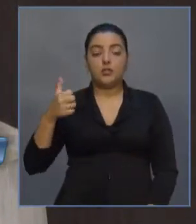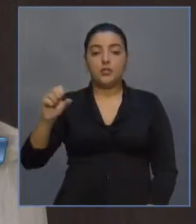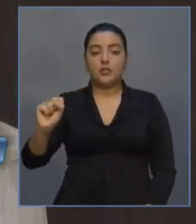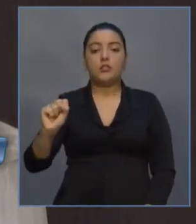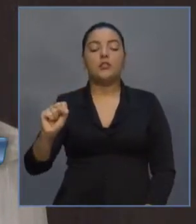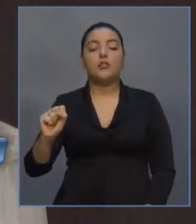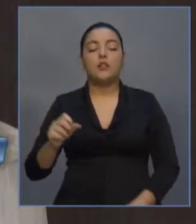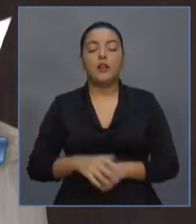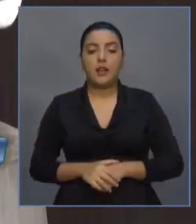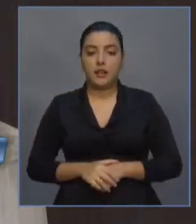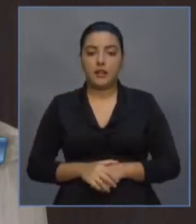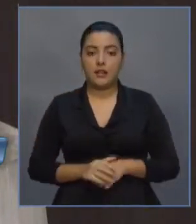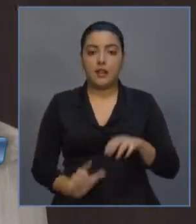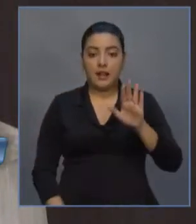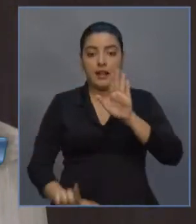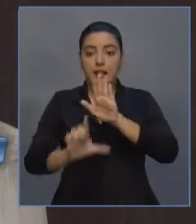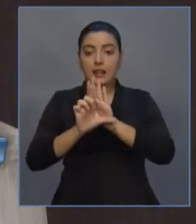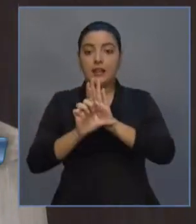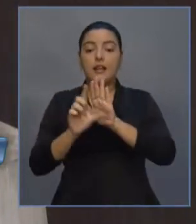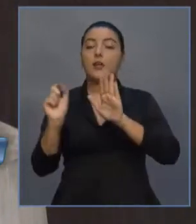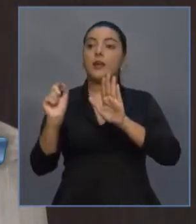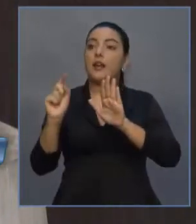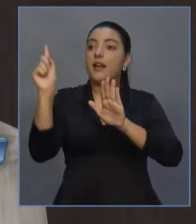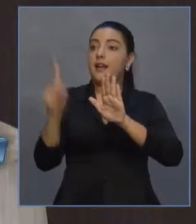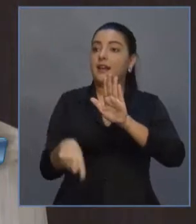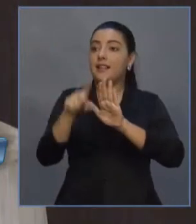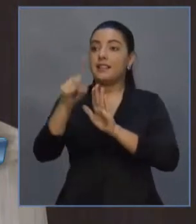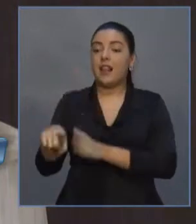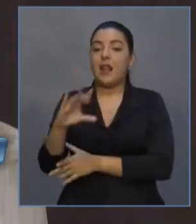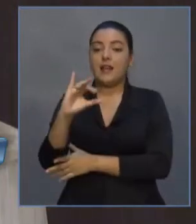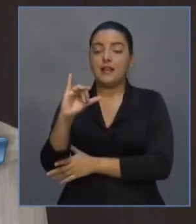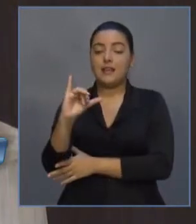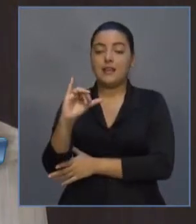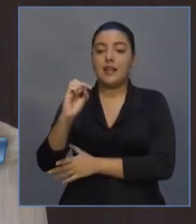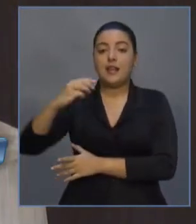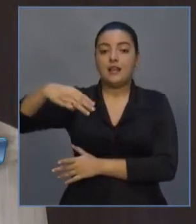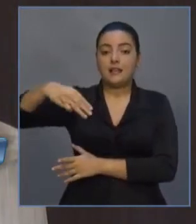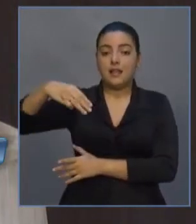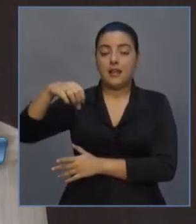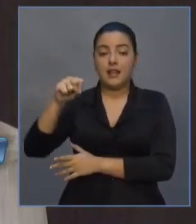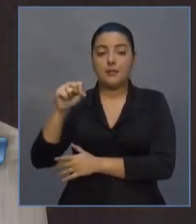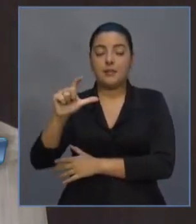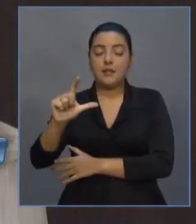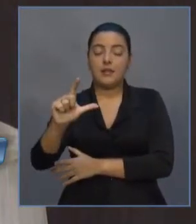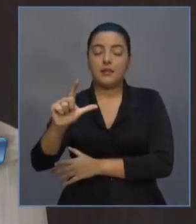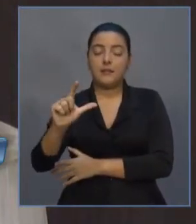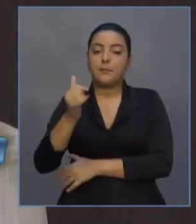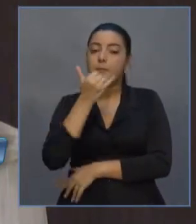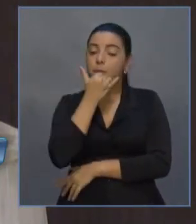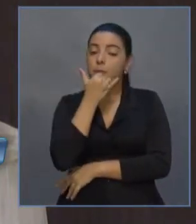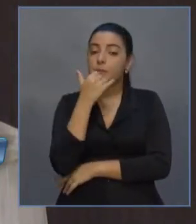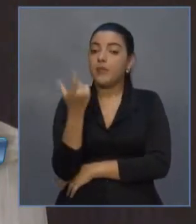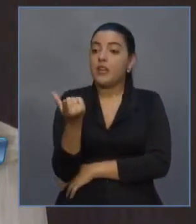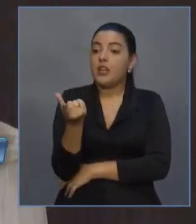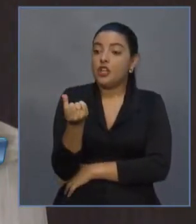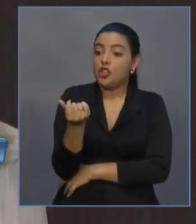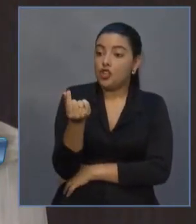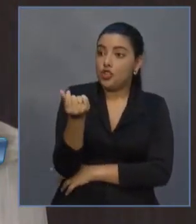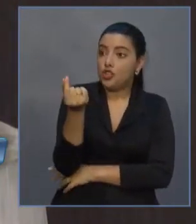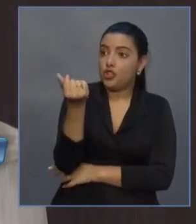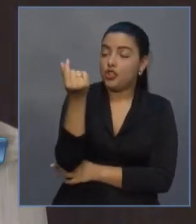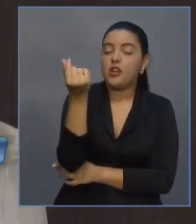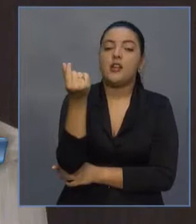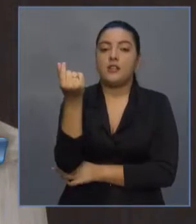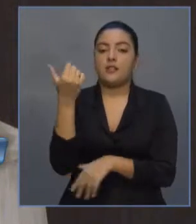econômicas para as companhias aéreas. O é a subvenção econômica? É dinheiro do contribuinte,